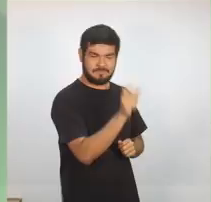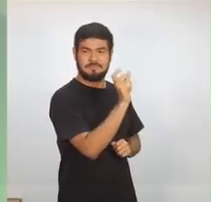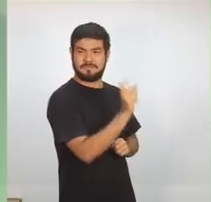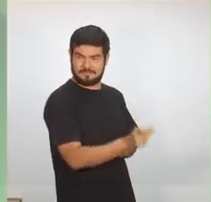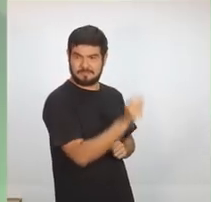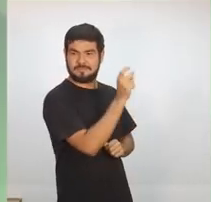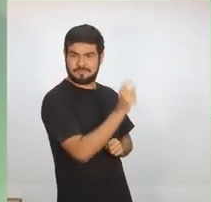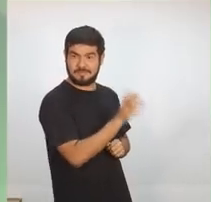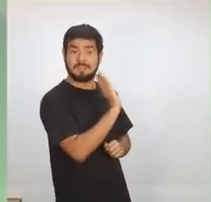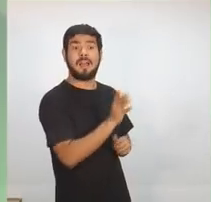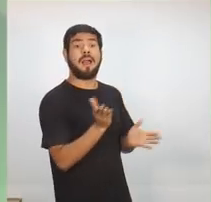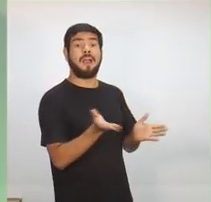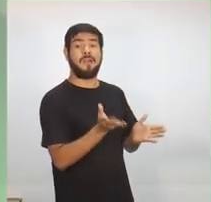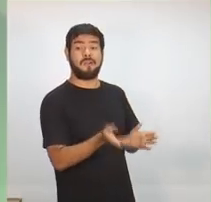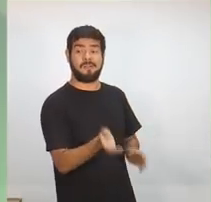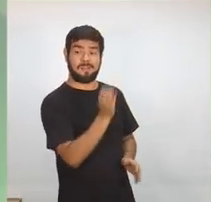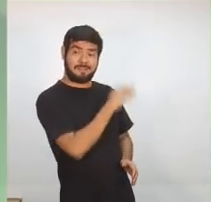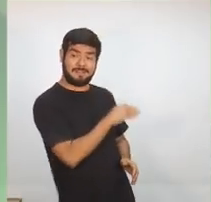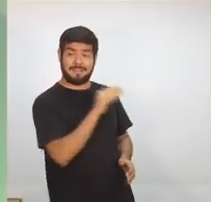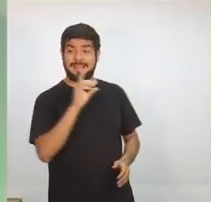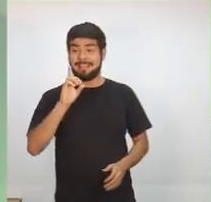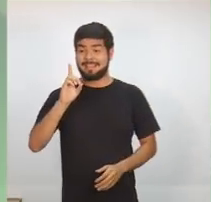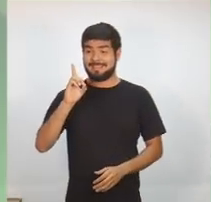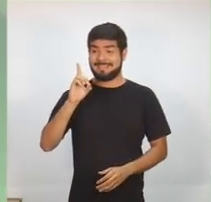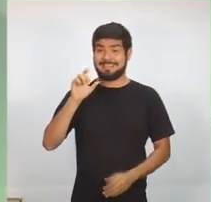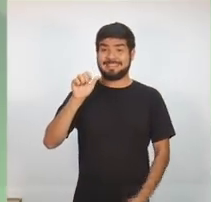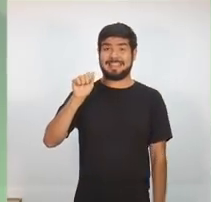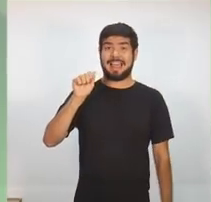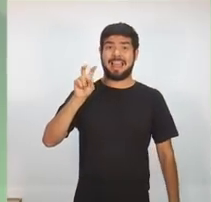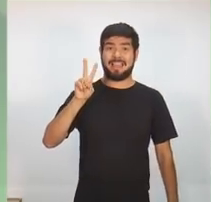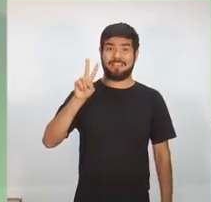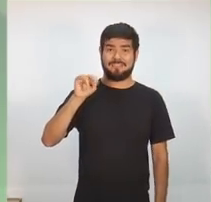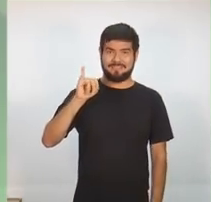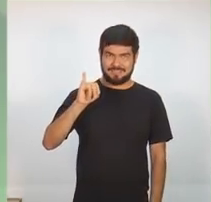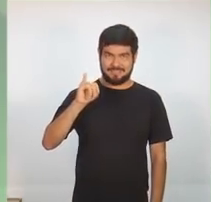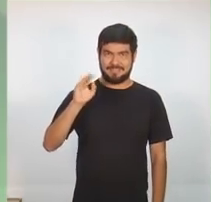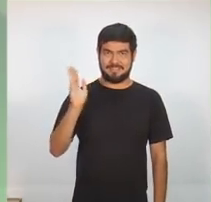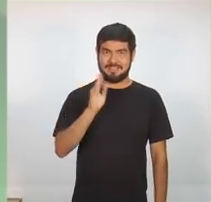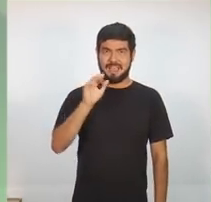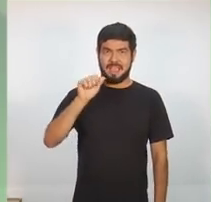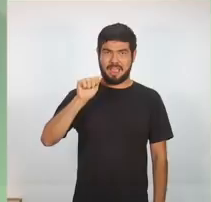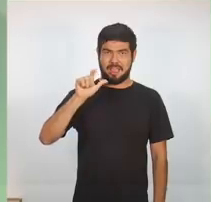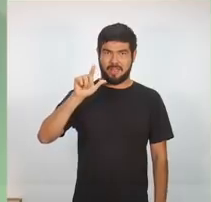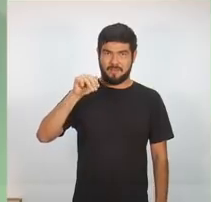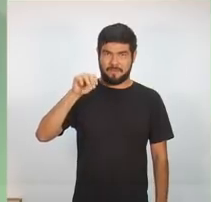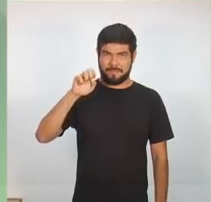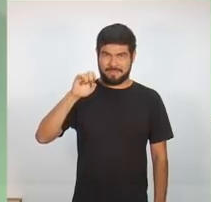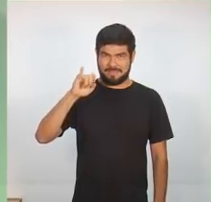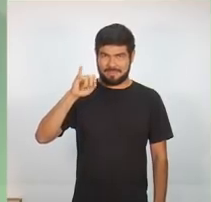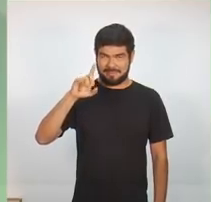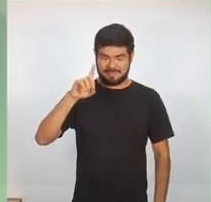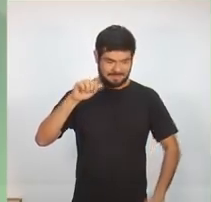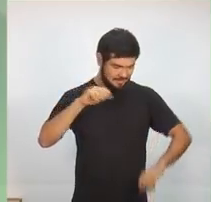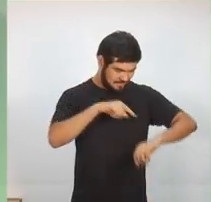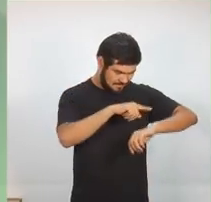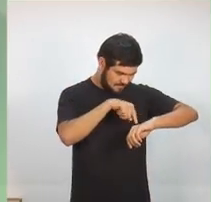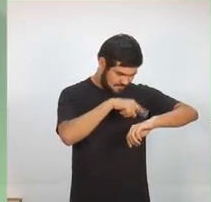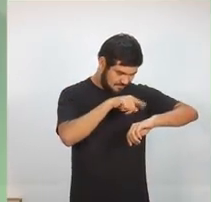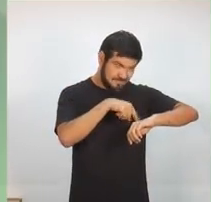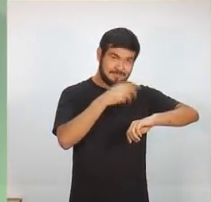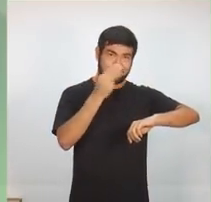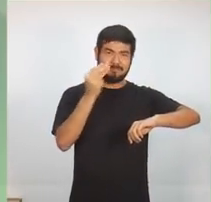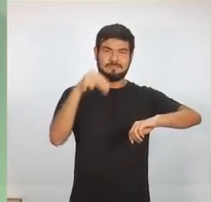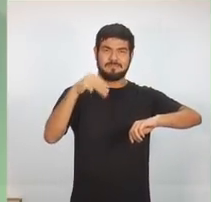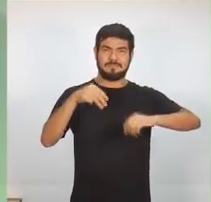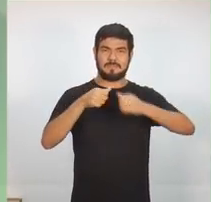próximo candidato a falar é Davi Almeida, do PSB, que já está aqui pronto. Cronômetro na tela, por favor.